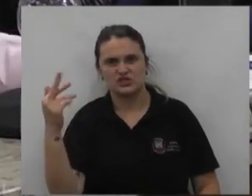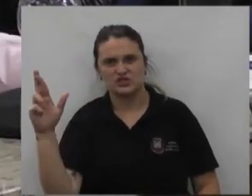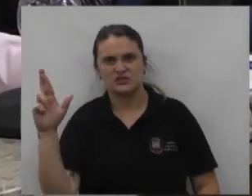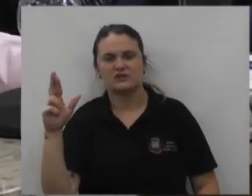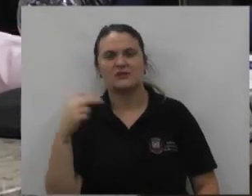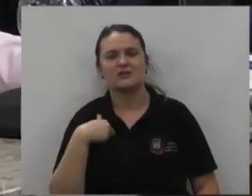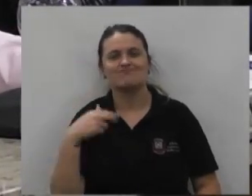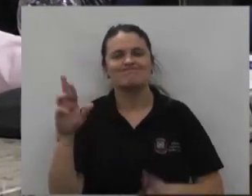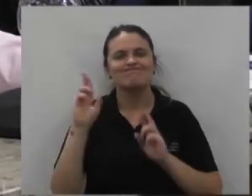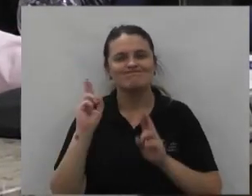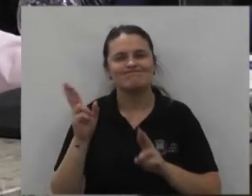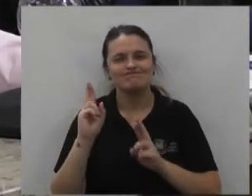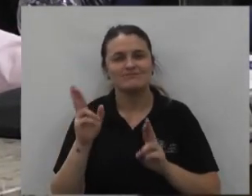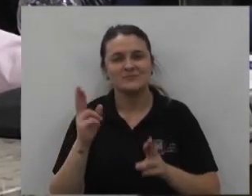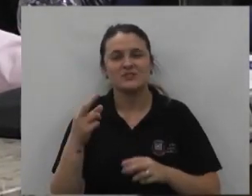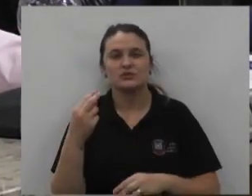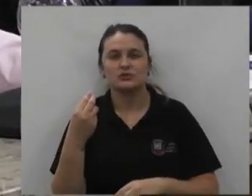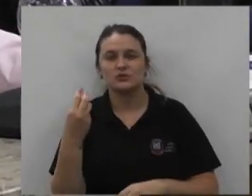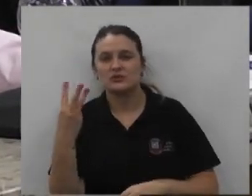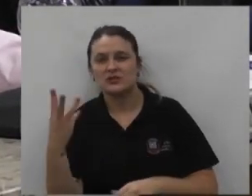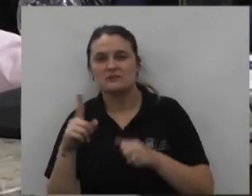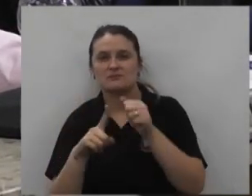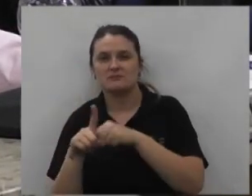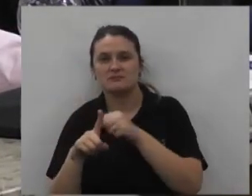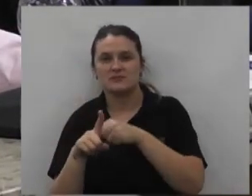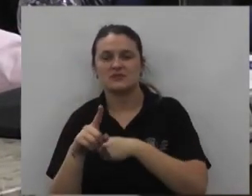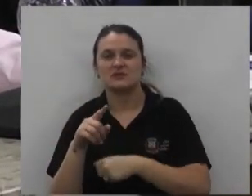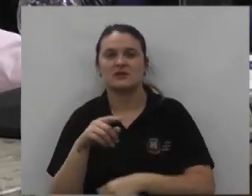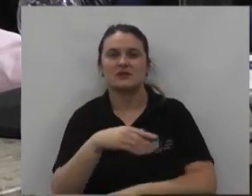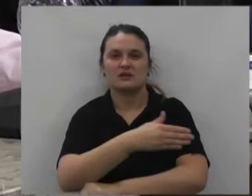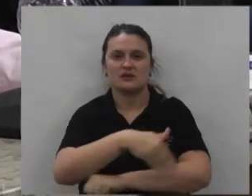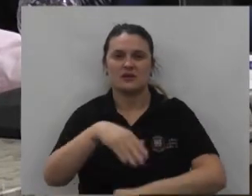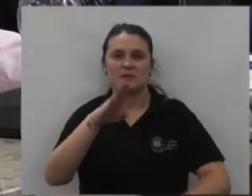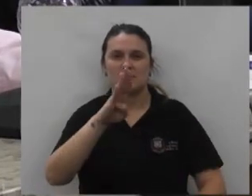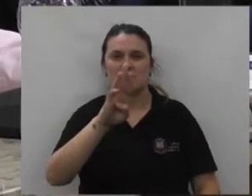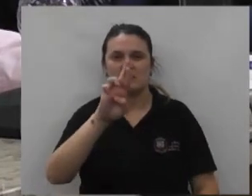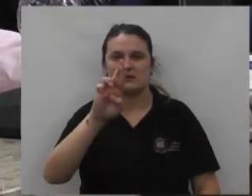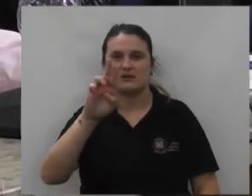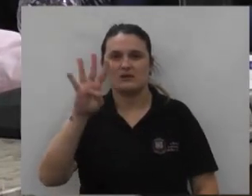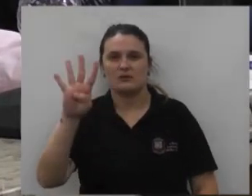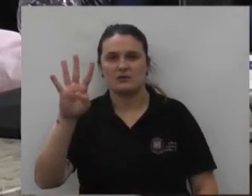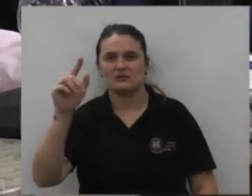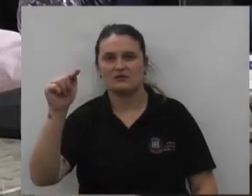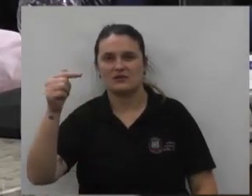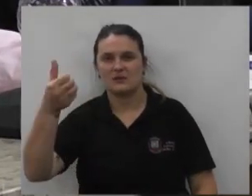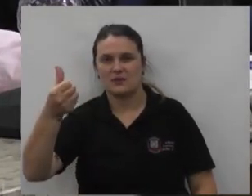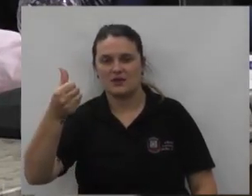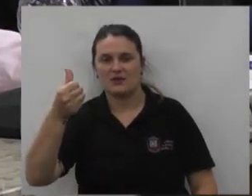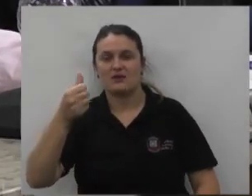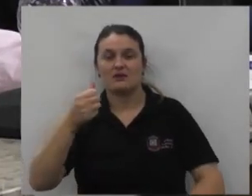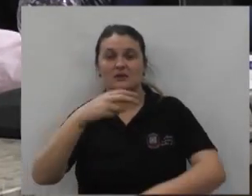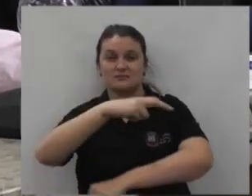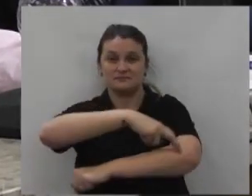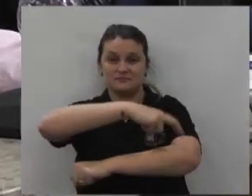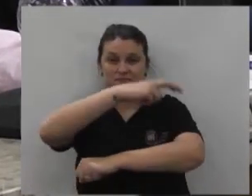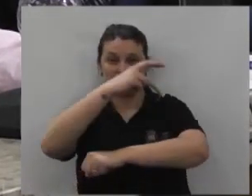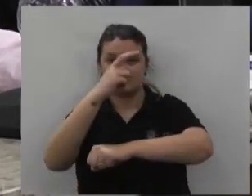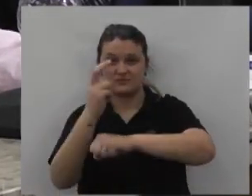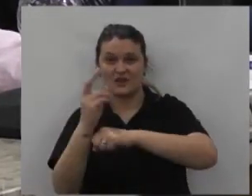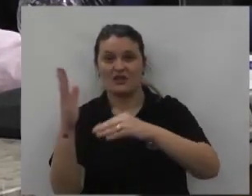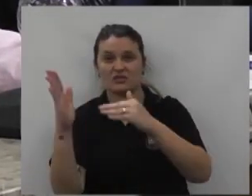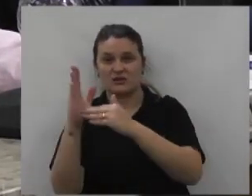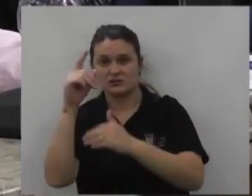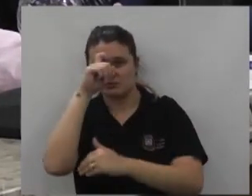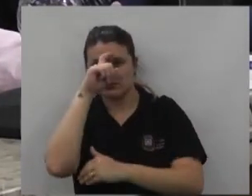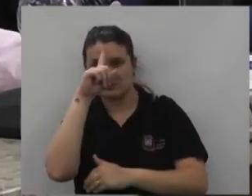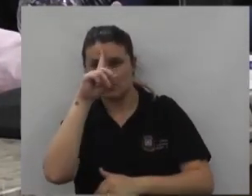já faz uns dois três meses com a BR-476 da ponte do arco até o